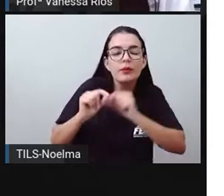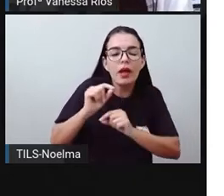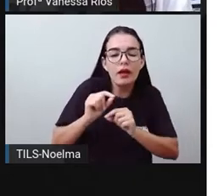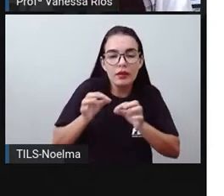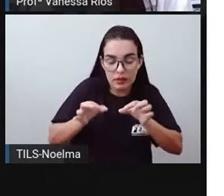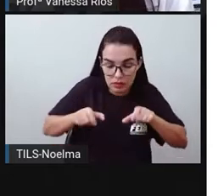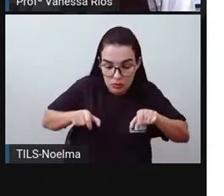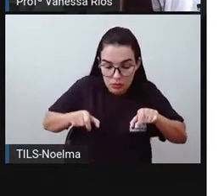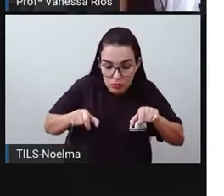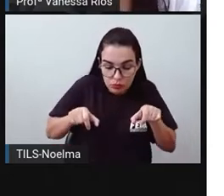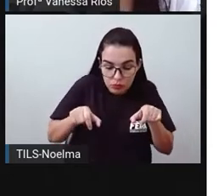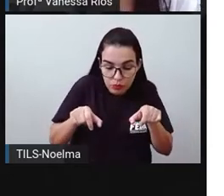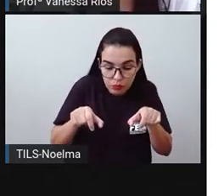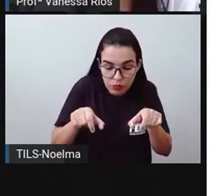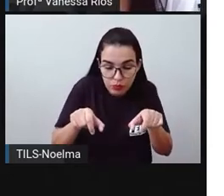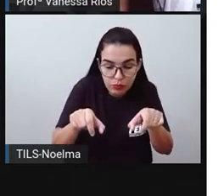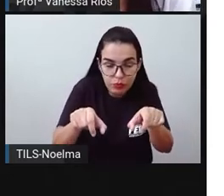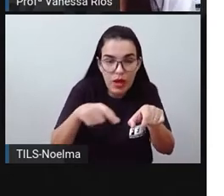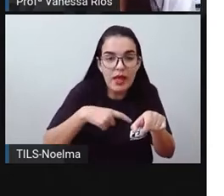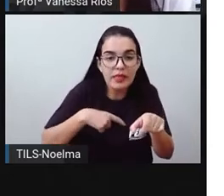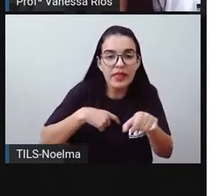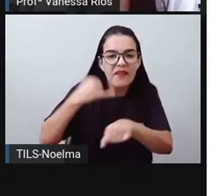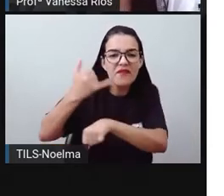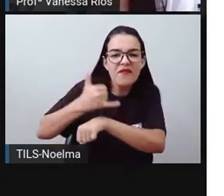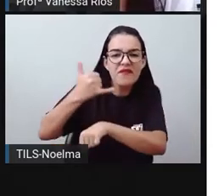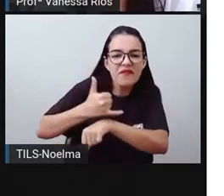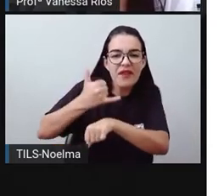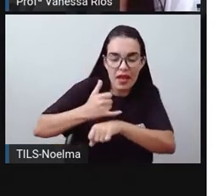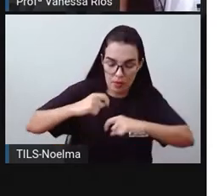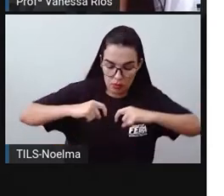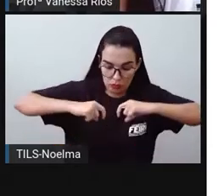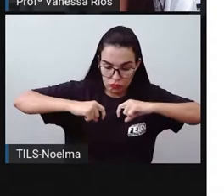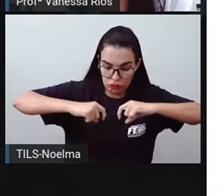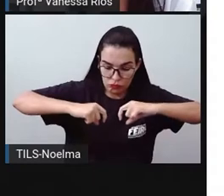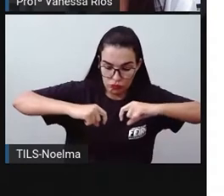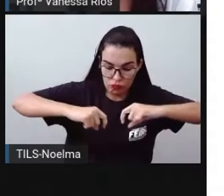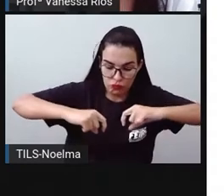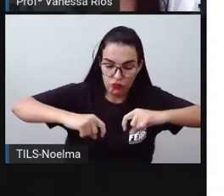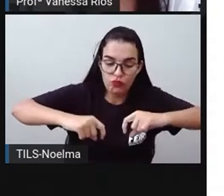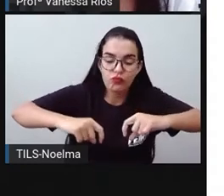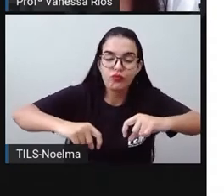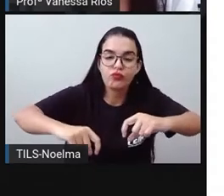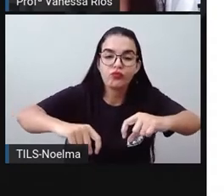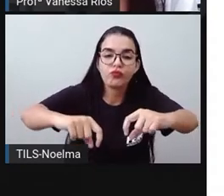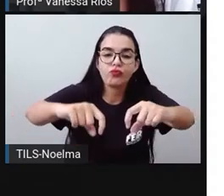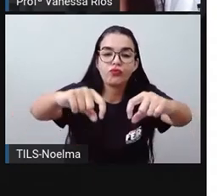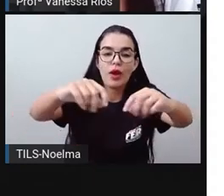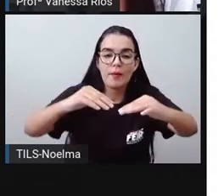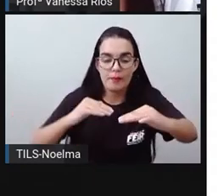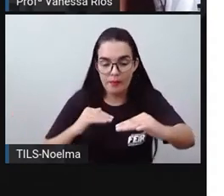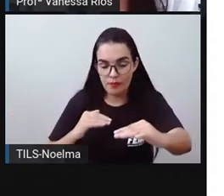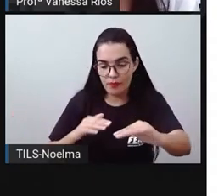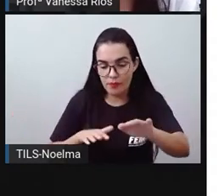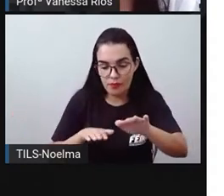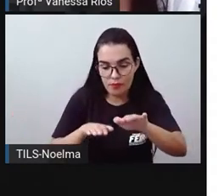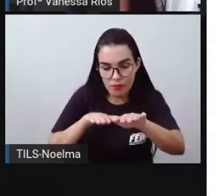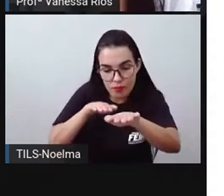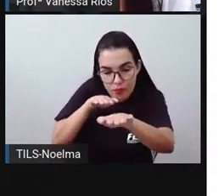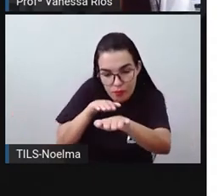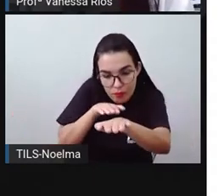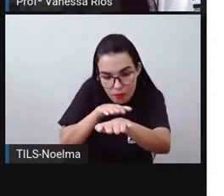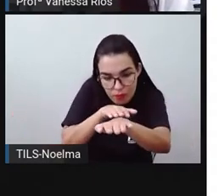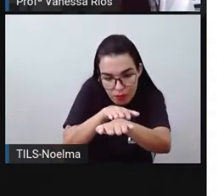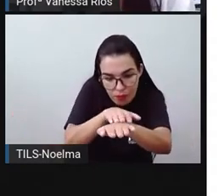trilhos. Então, existe ali uma linha férrea, né? Existe uma linha de ferro para que esses transportes, eles